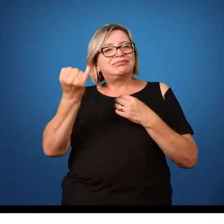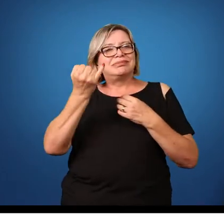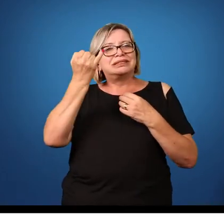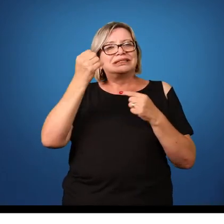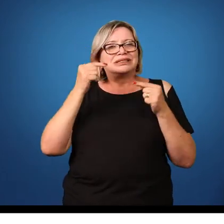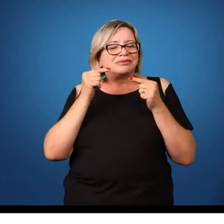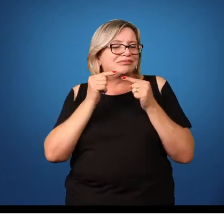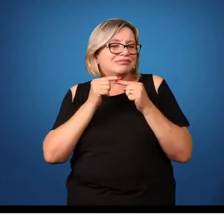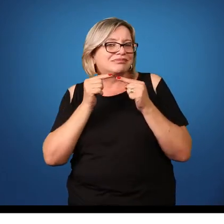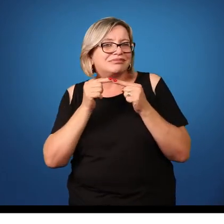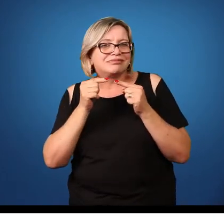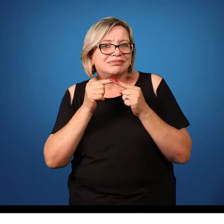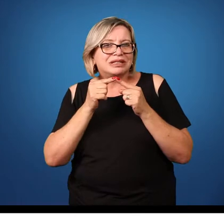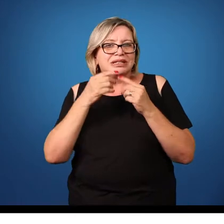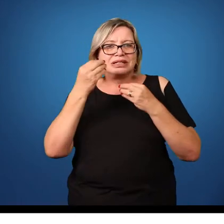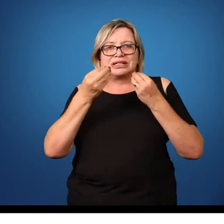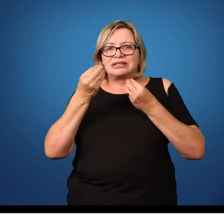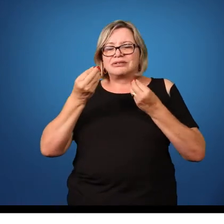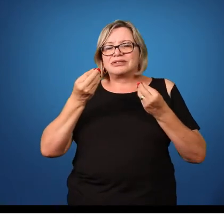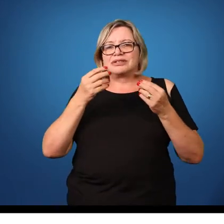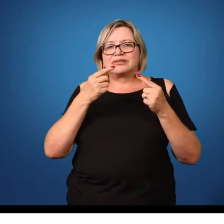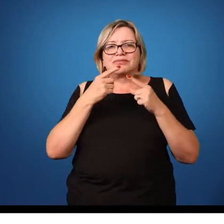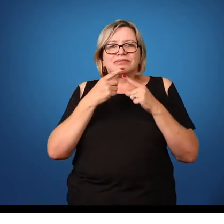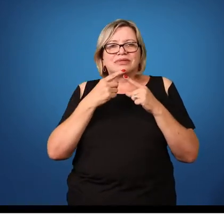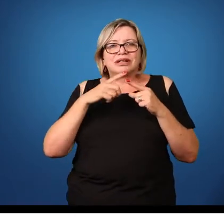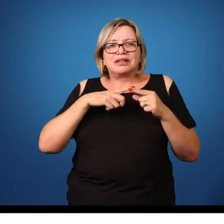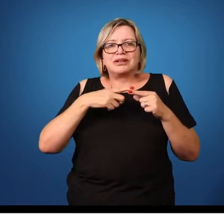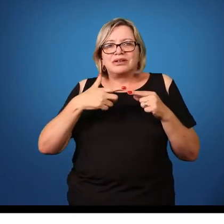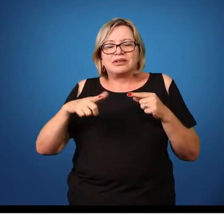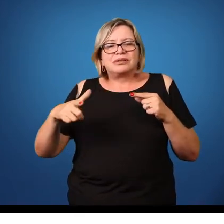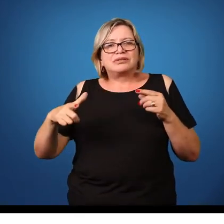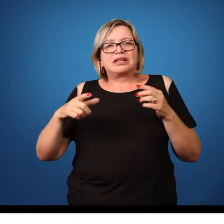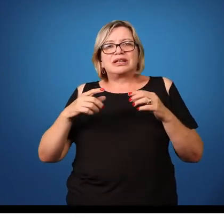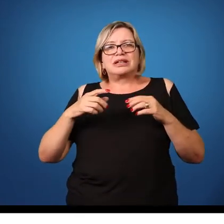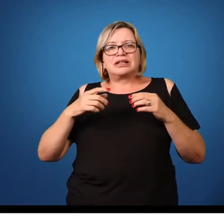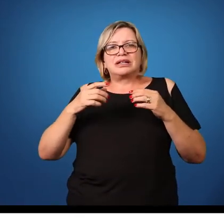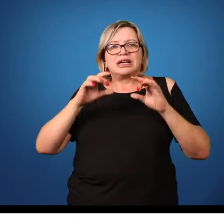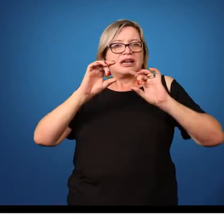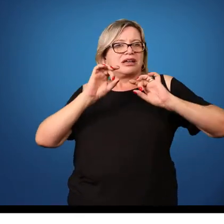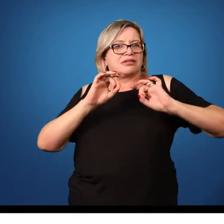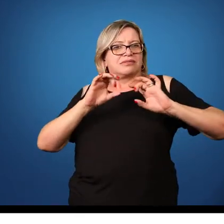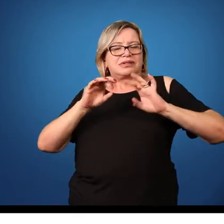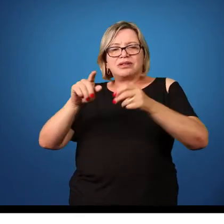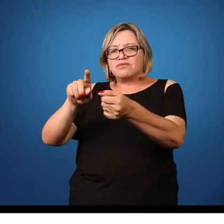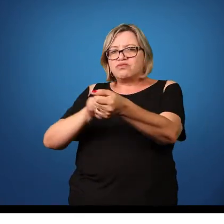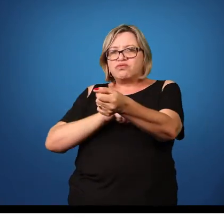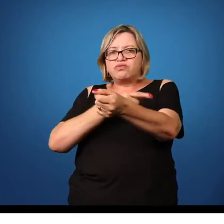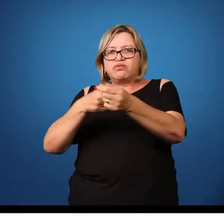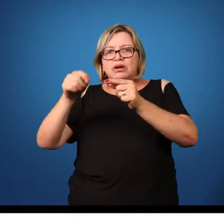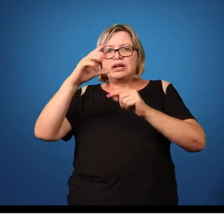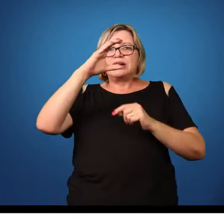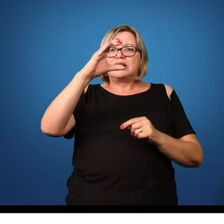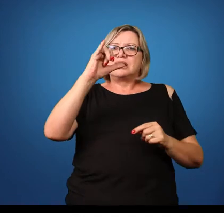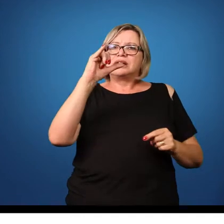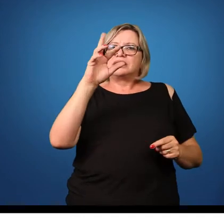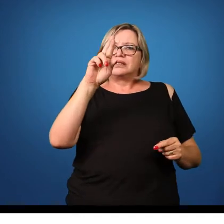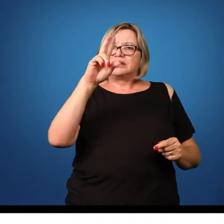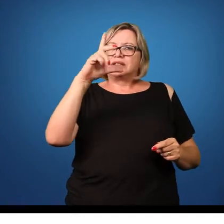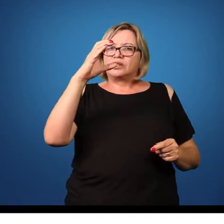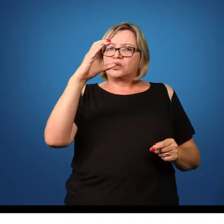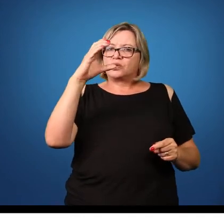a eles não apresentarem órgãos especializados para o sistema circulatório e para o sistema